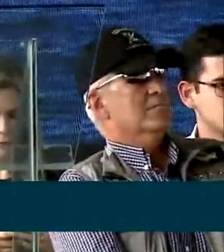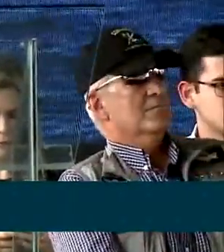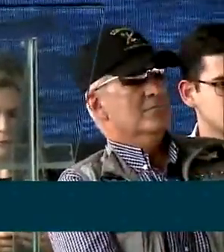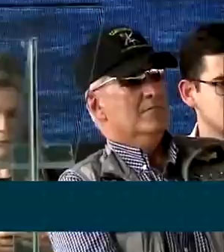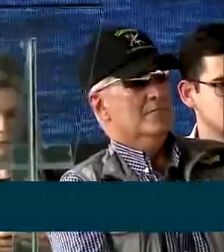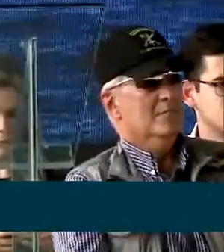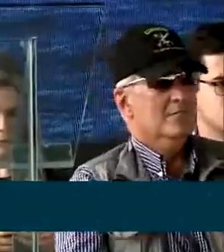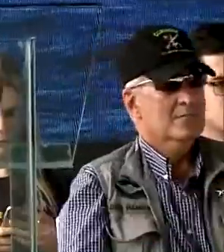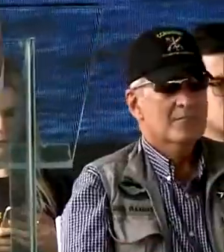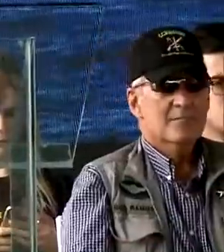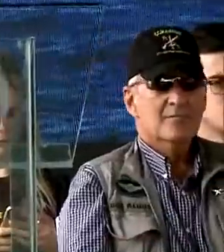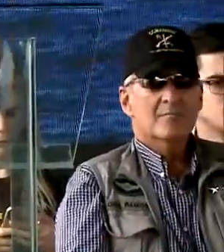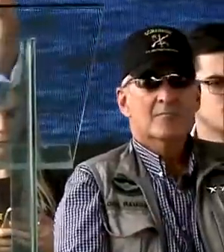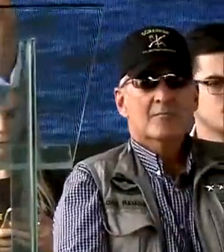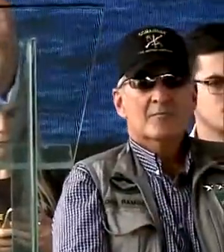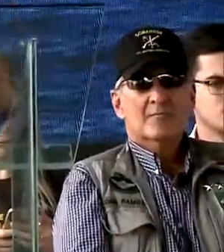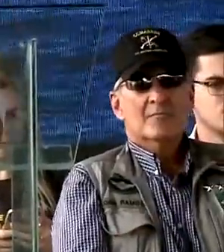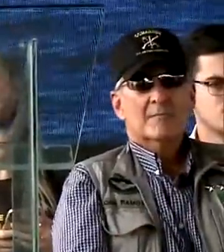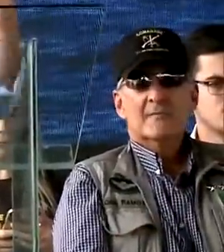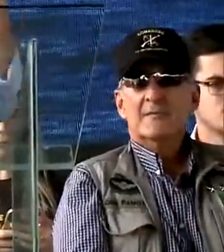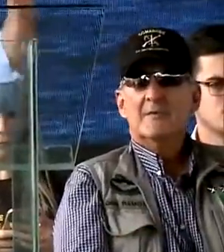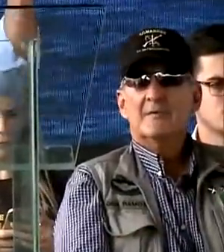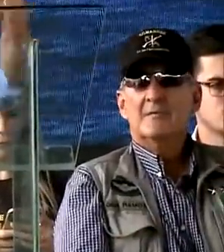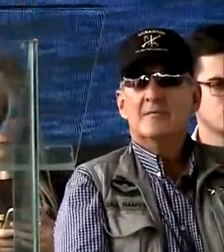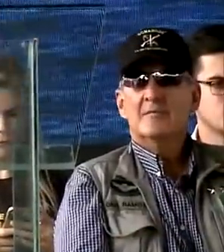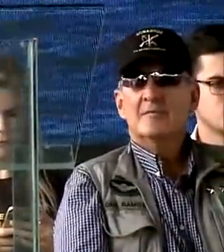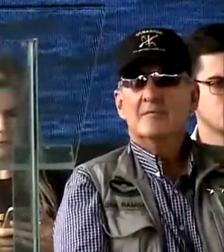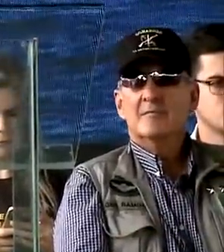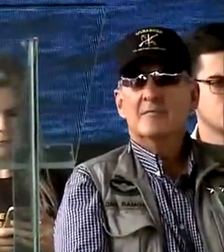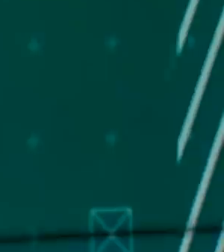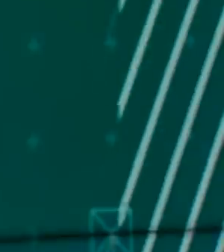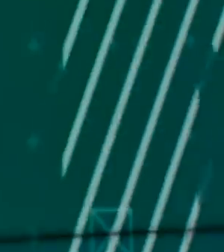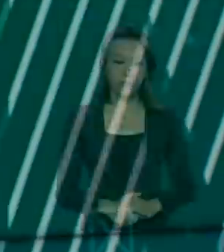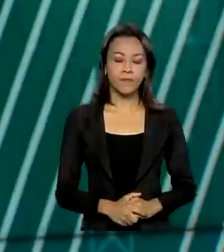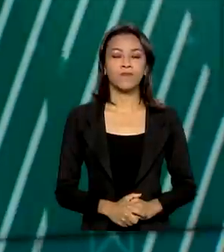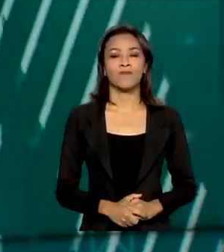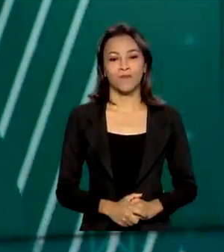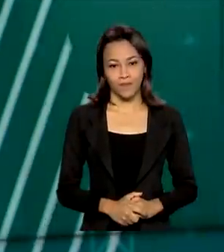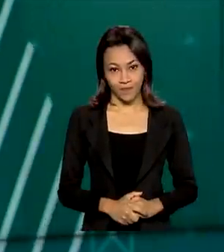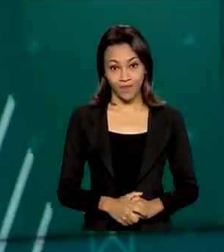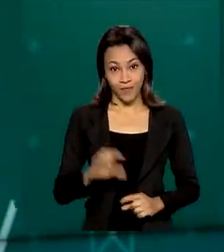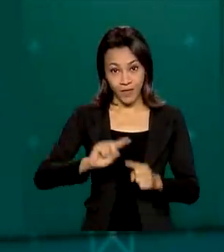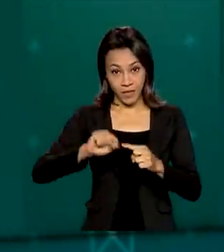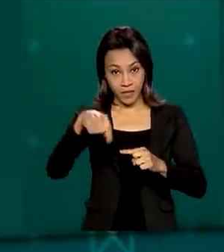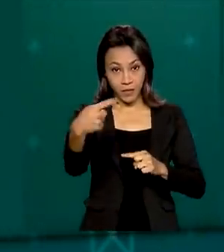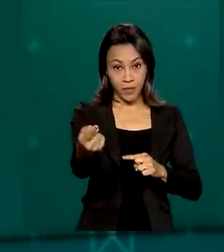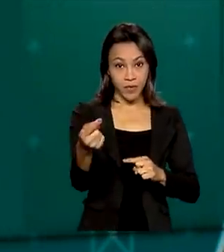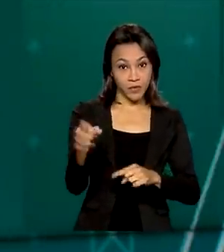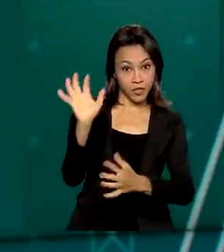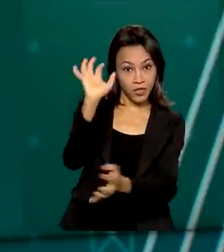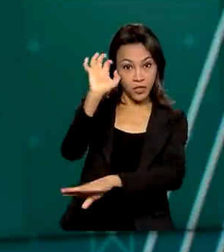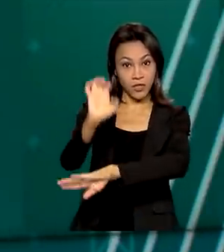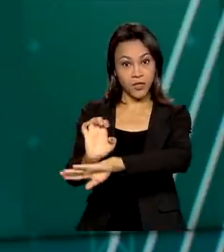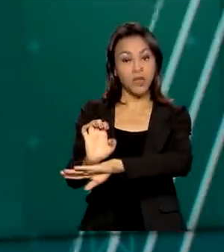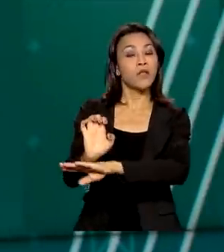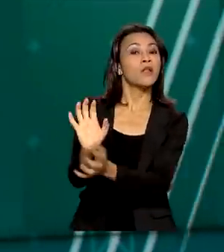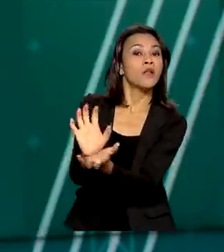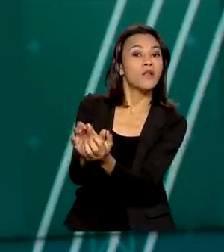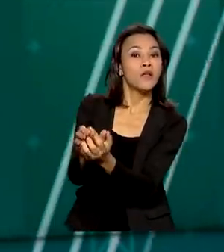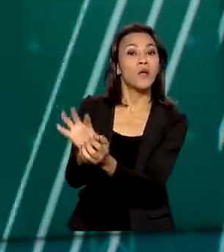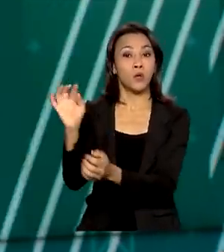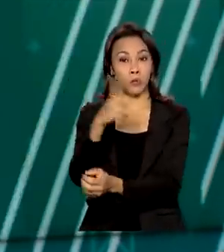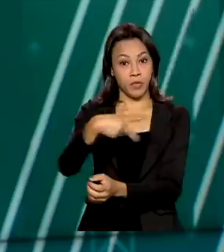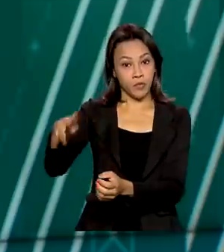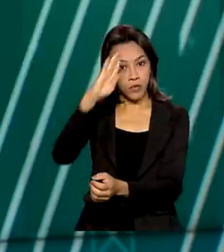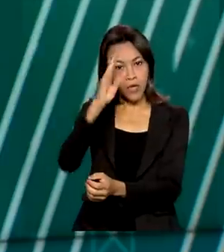necessitadas, também faz muito mais, porque emancipa o cidadão. E depois de Pernambuco, o presidente Jair Bolsonaro